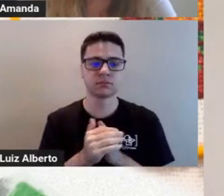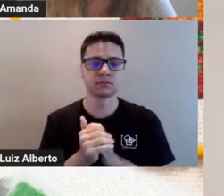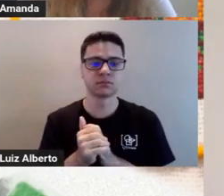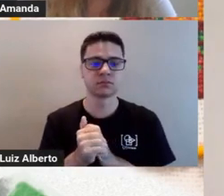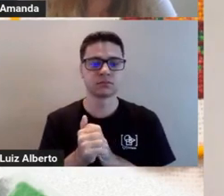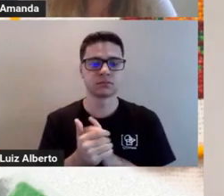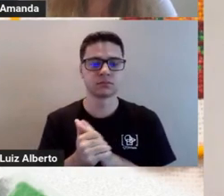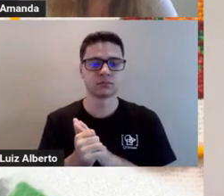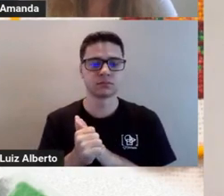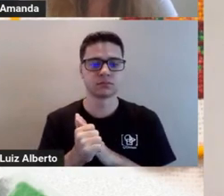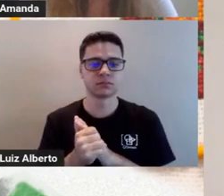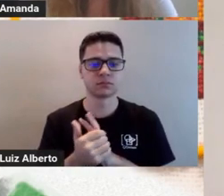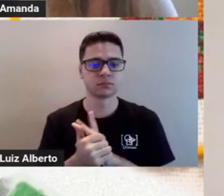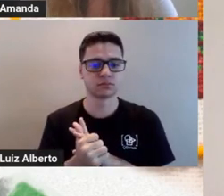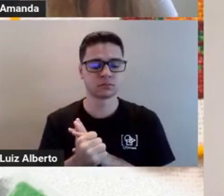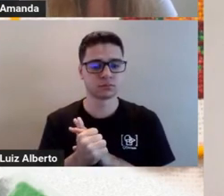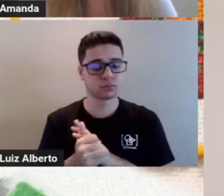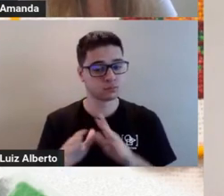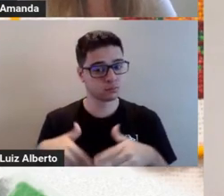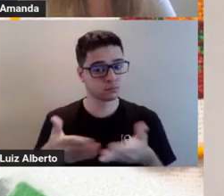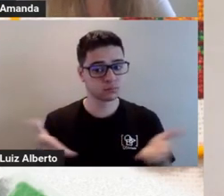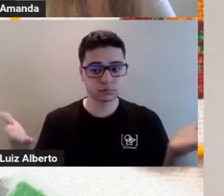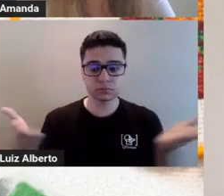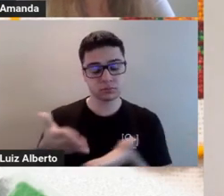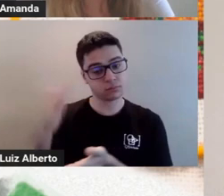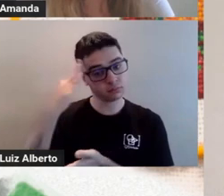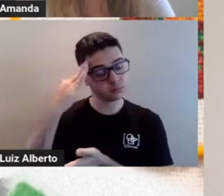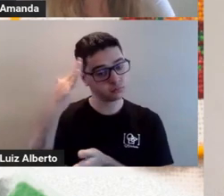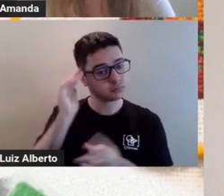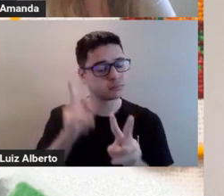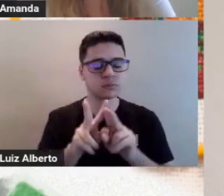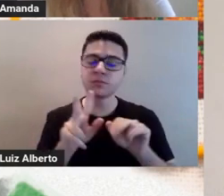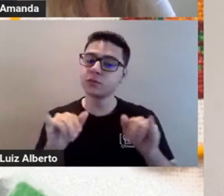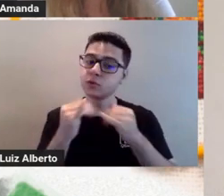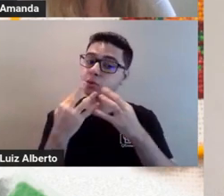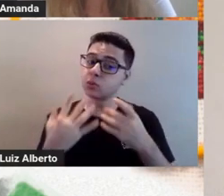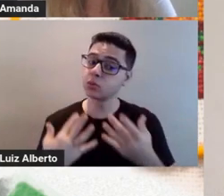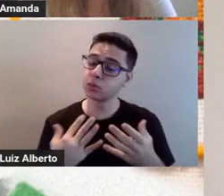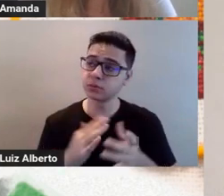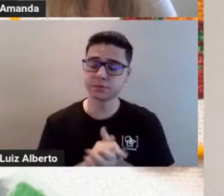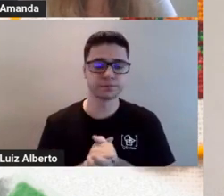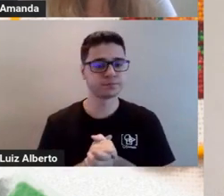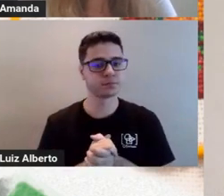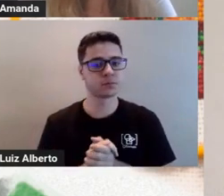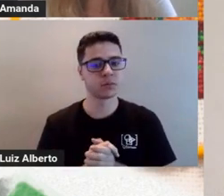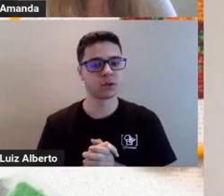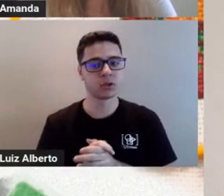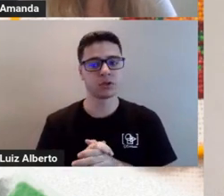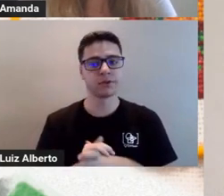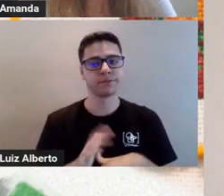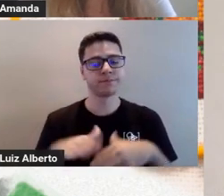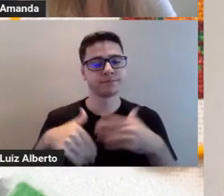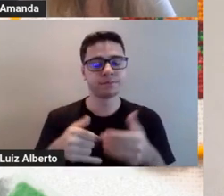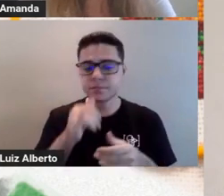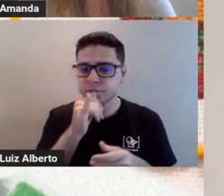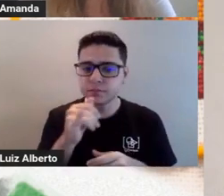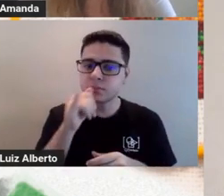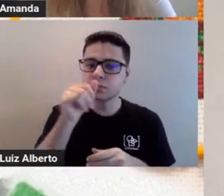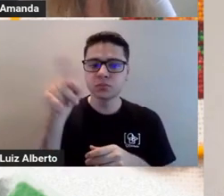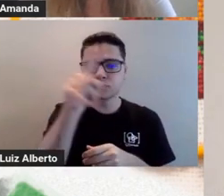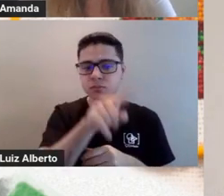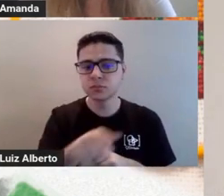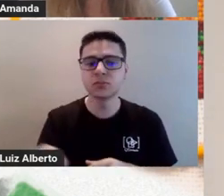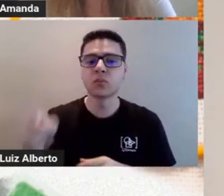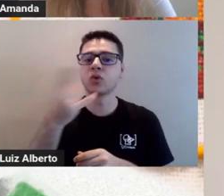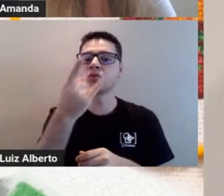E agora, a gente vai entender um pouquinho mais sobre essas cores. Tá? Então, o círculo cromático, ele parte